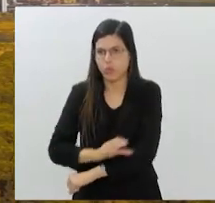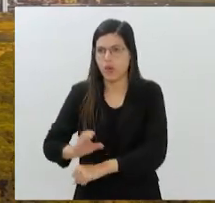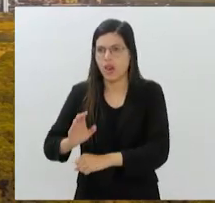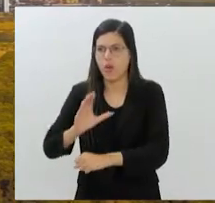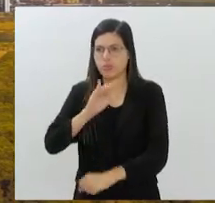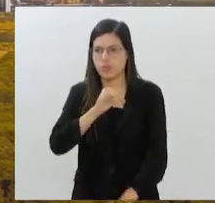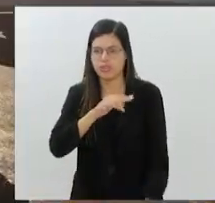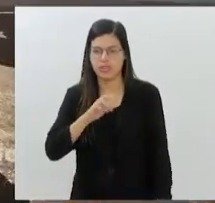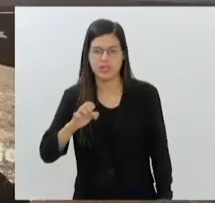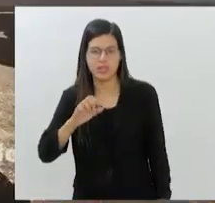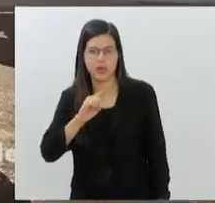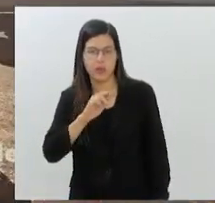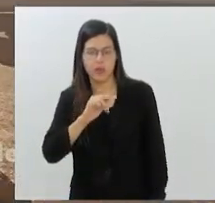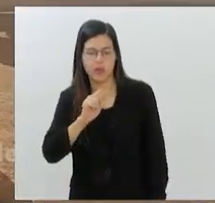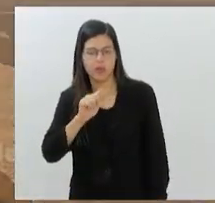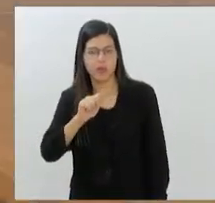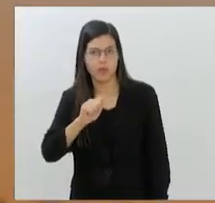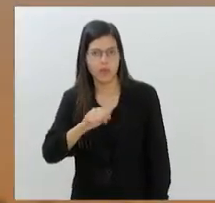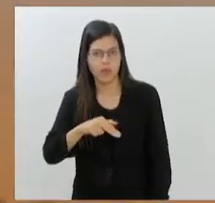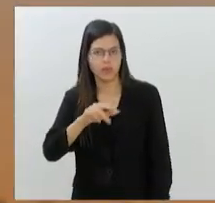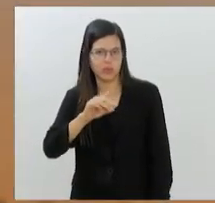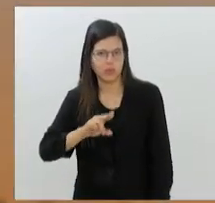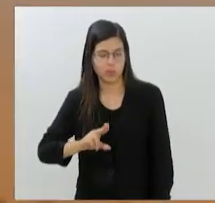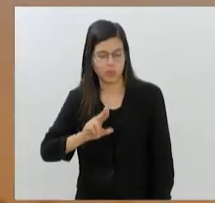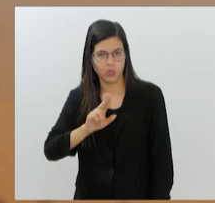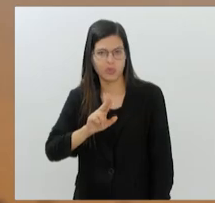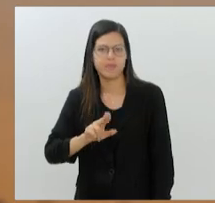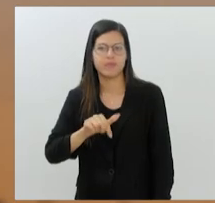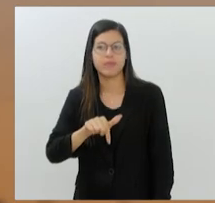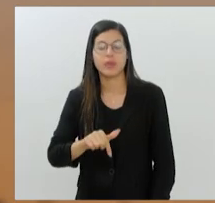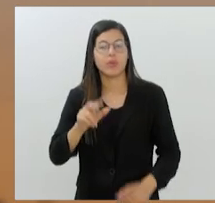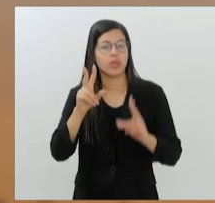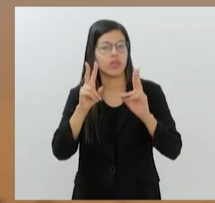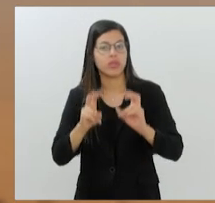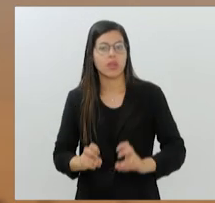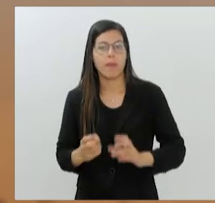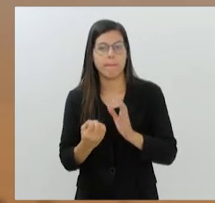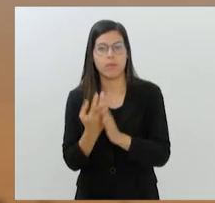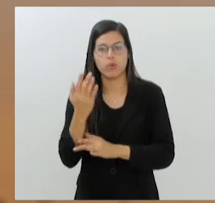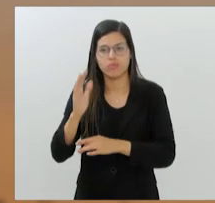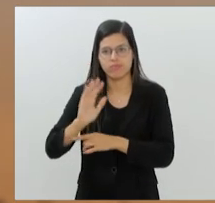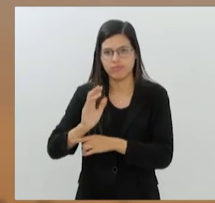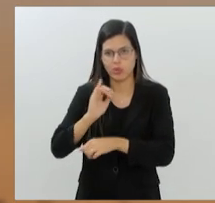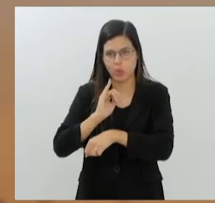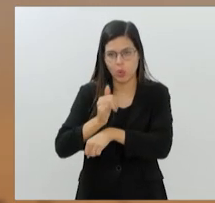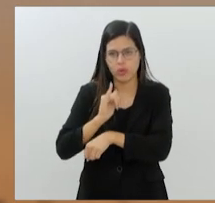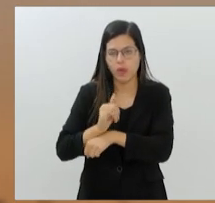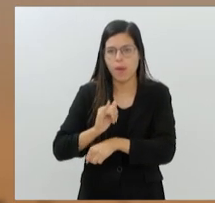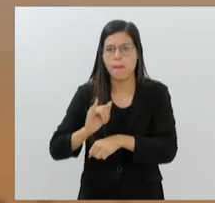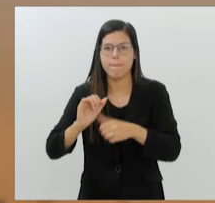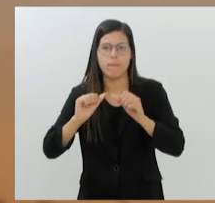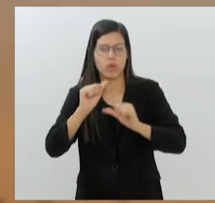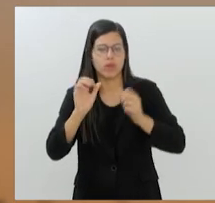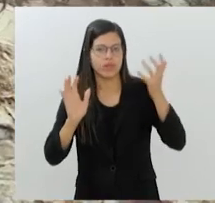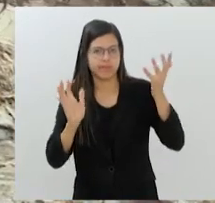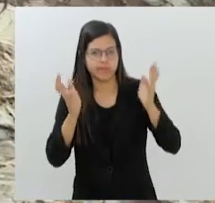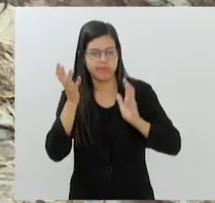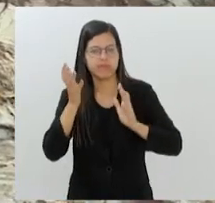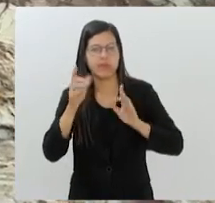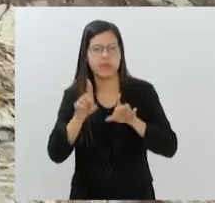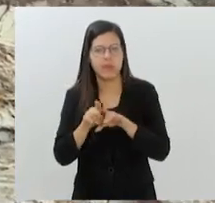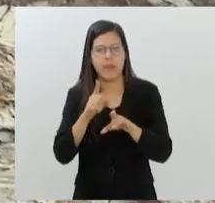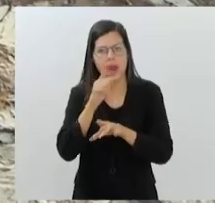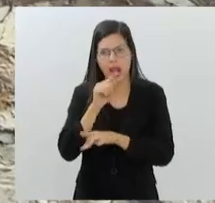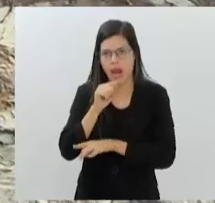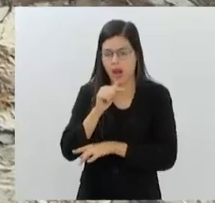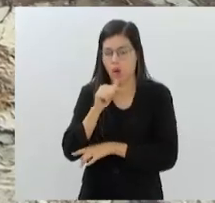pelo Comitê Guandu RJ. O tema para a produção dos documentários será Mudanças Climáticas e Recursos Hídricos.